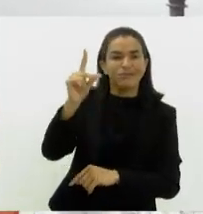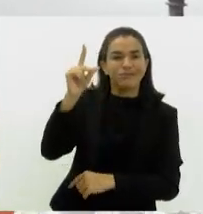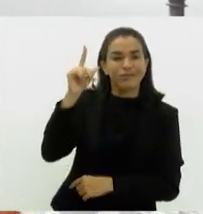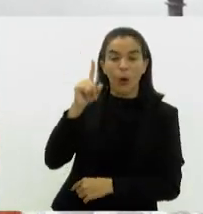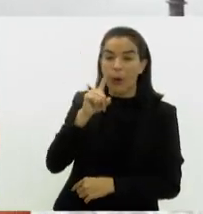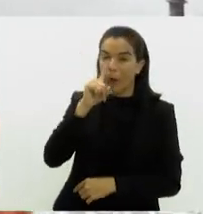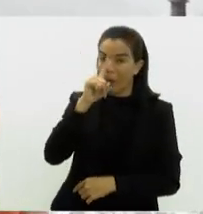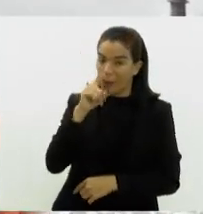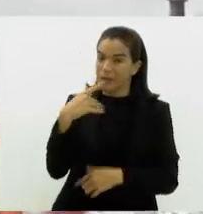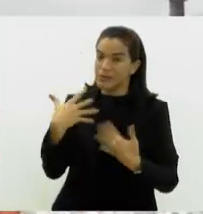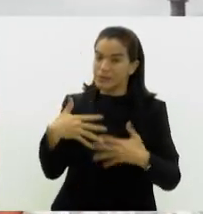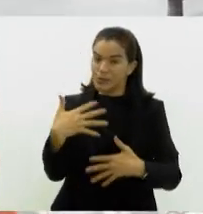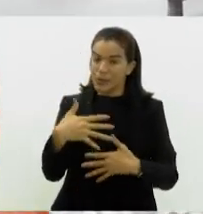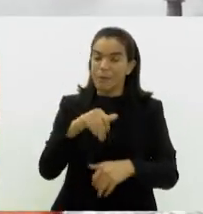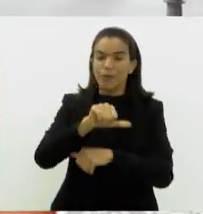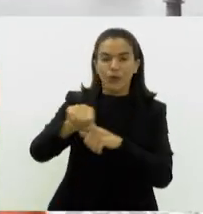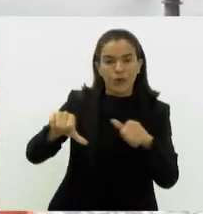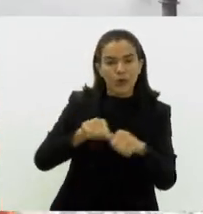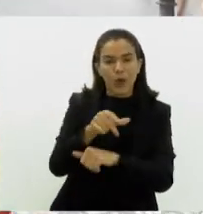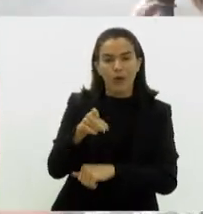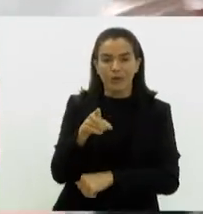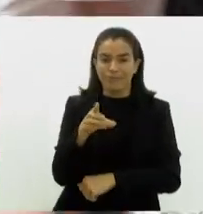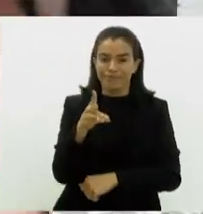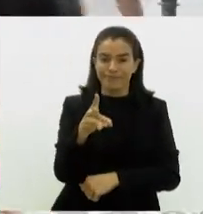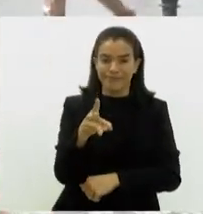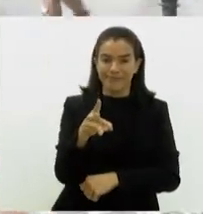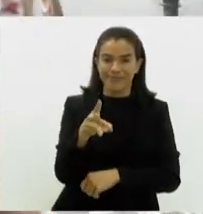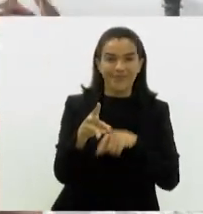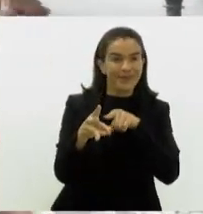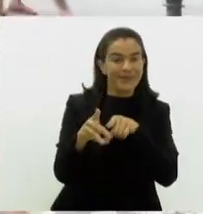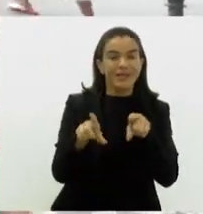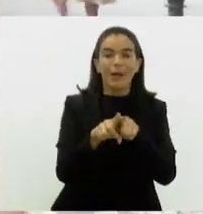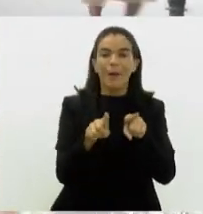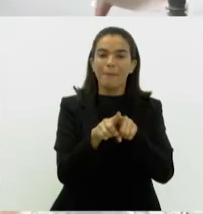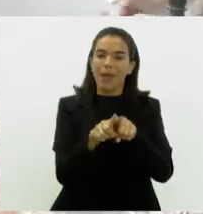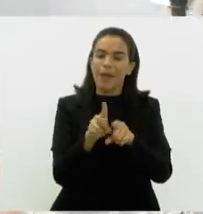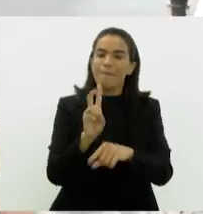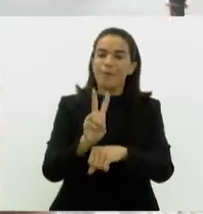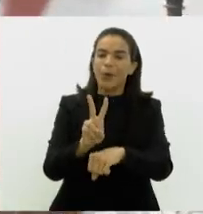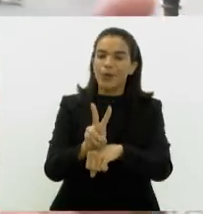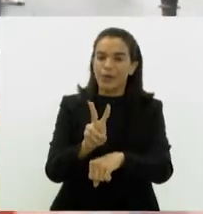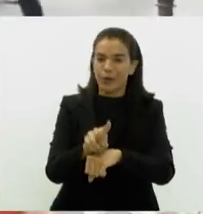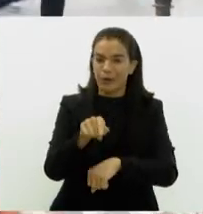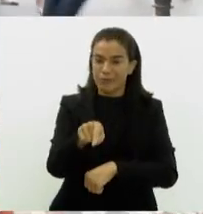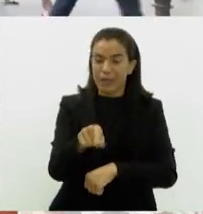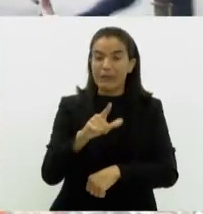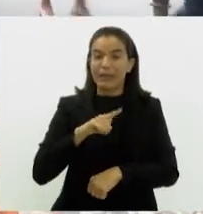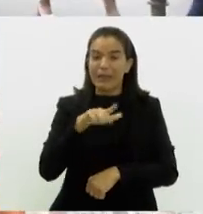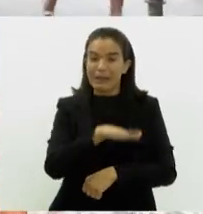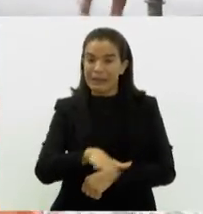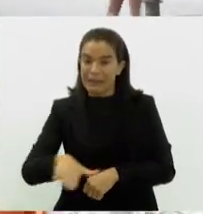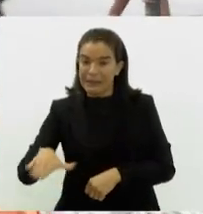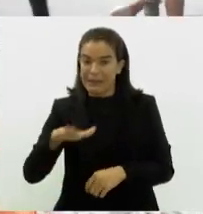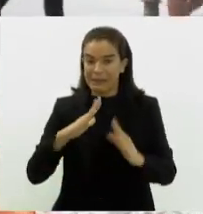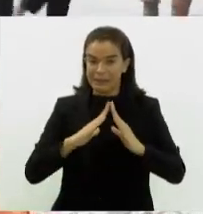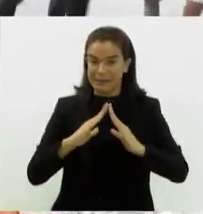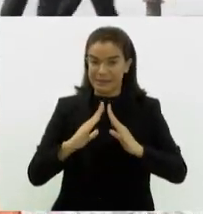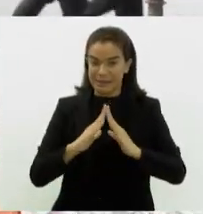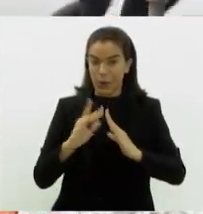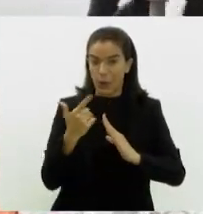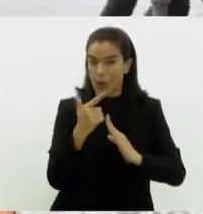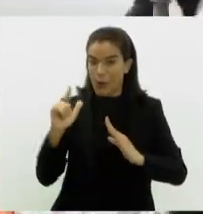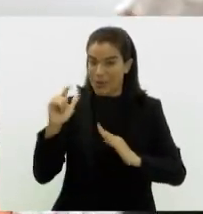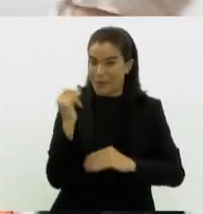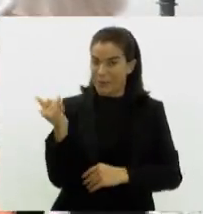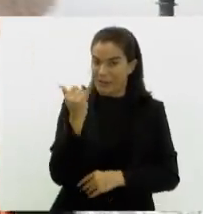o risco é muito grande. Troca pela tomada nova, tripolar, ou até mesmo compra os protetores de tomada para quem tem criança em casa. Outra coisa muito